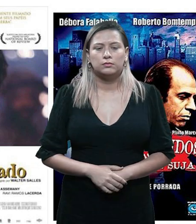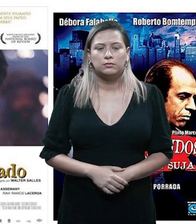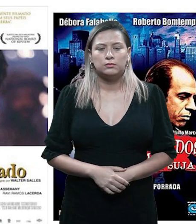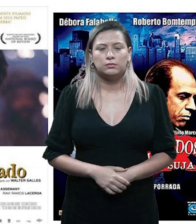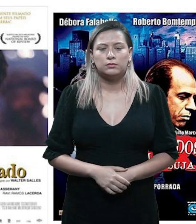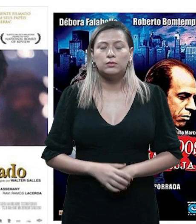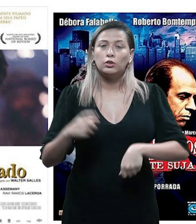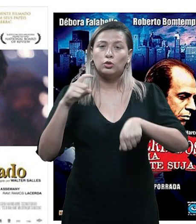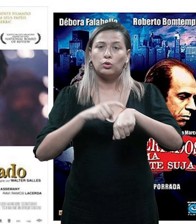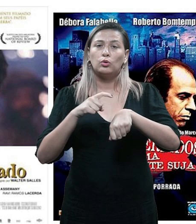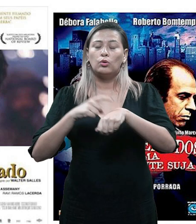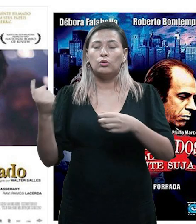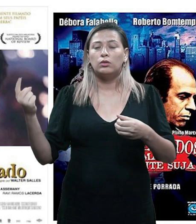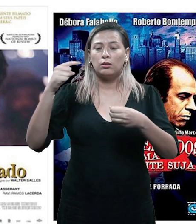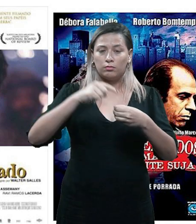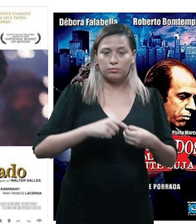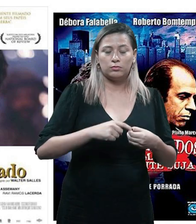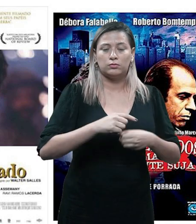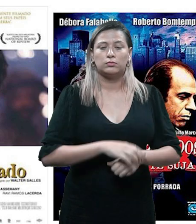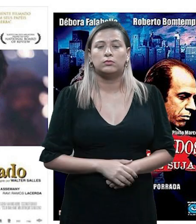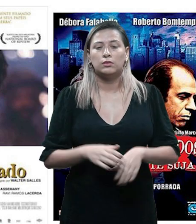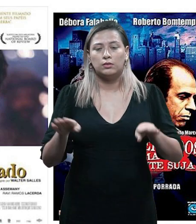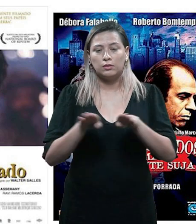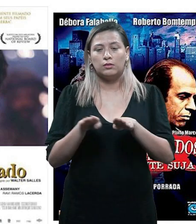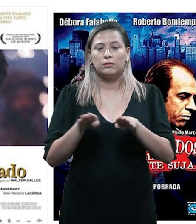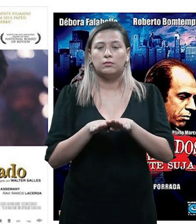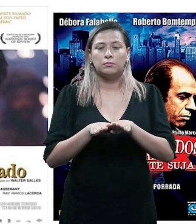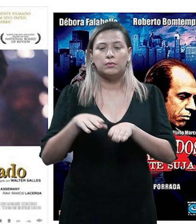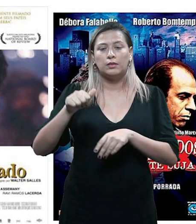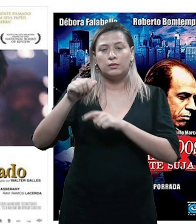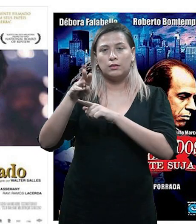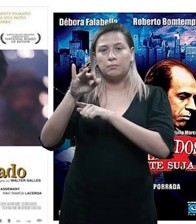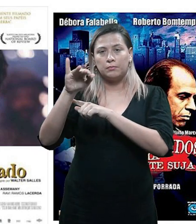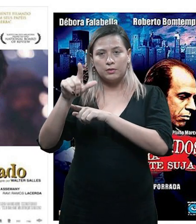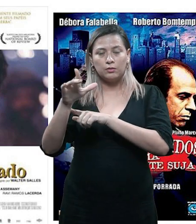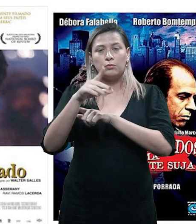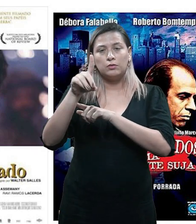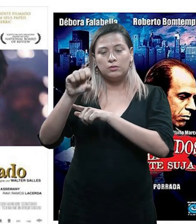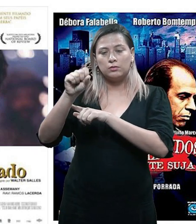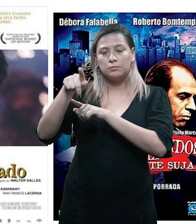que eu lejo a la volta da Ana Mulhaerte e o Abril Despedaçado também.